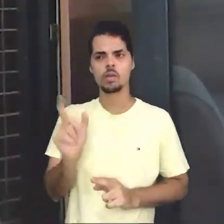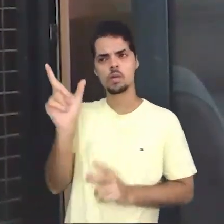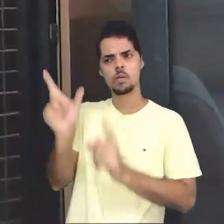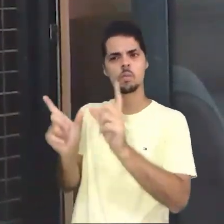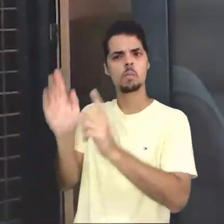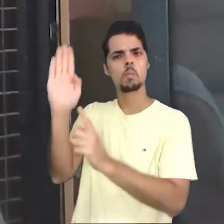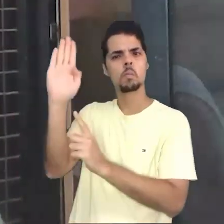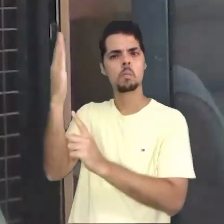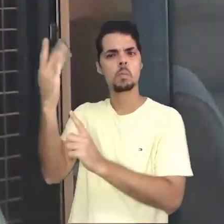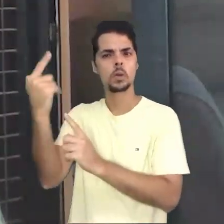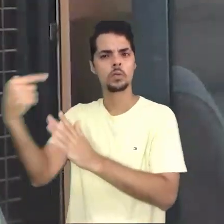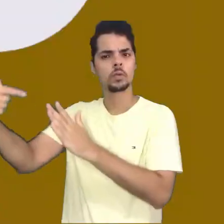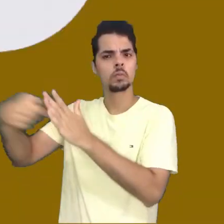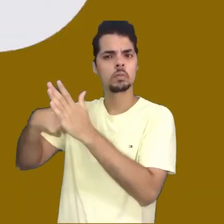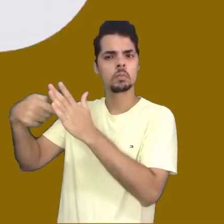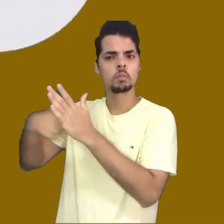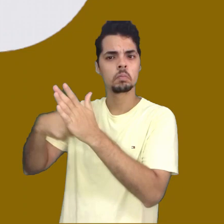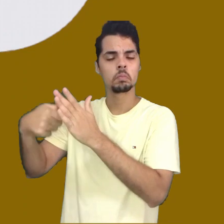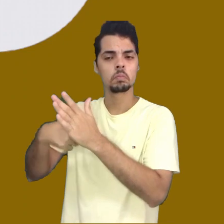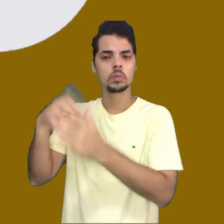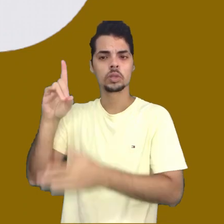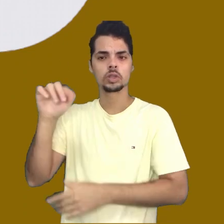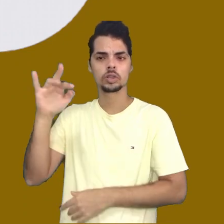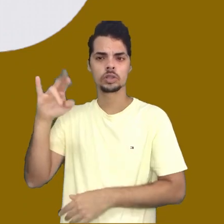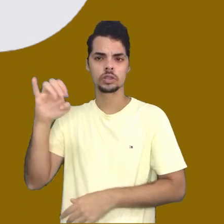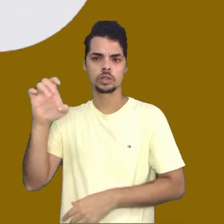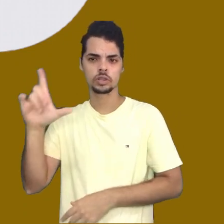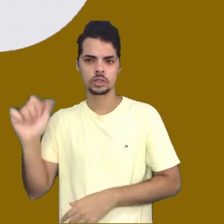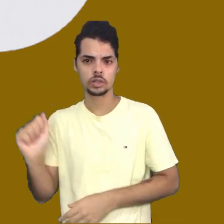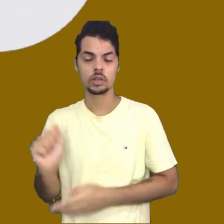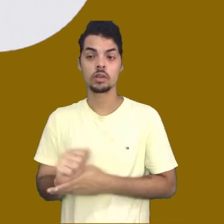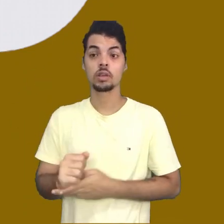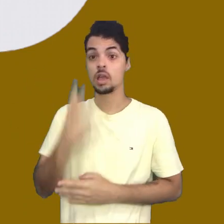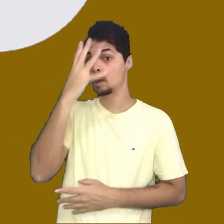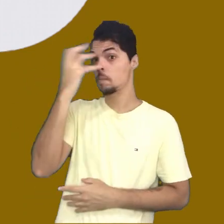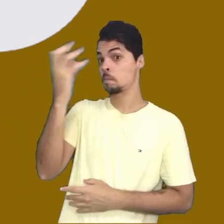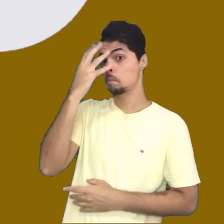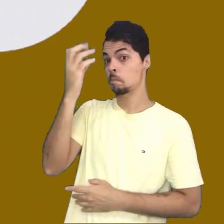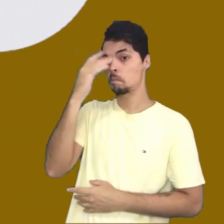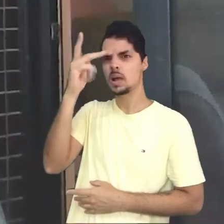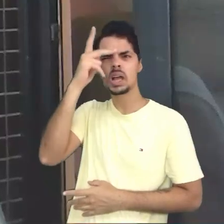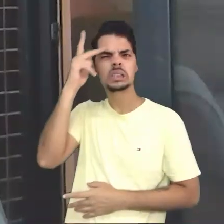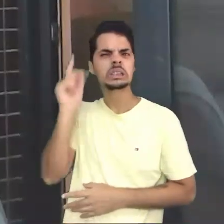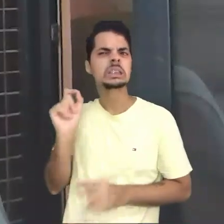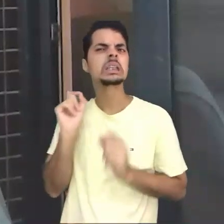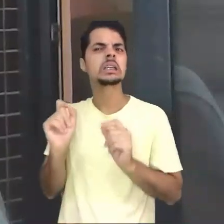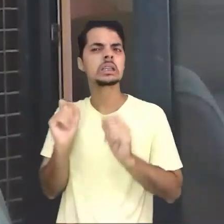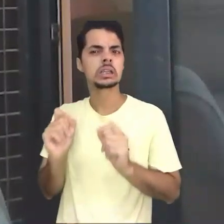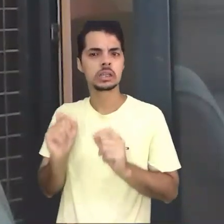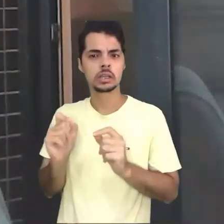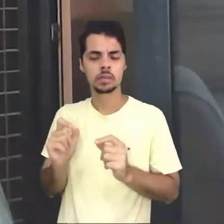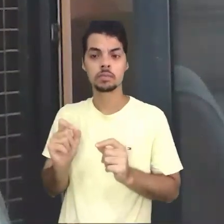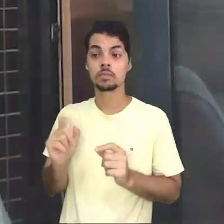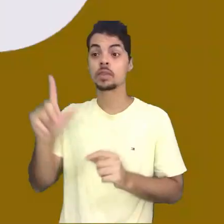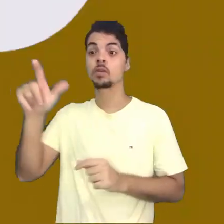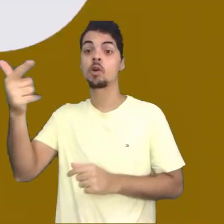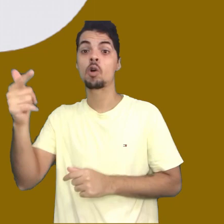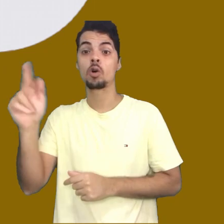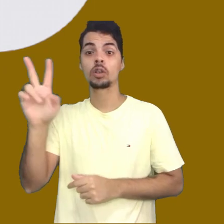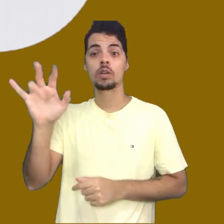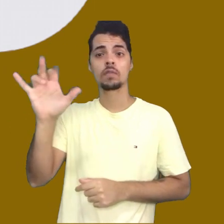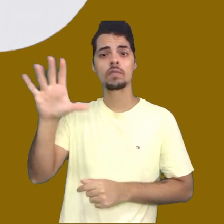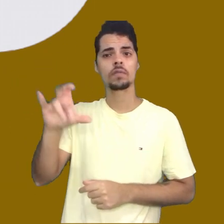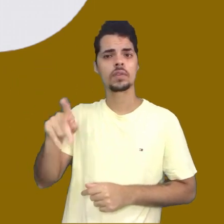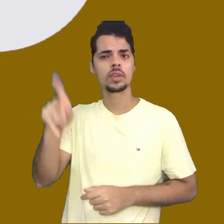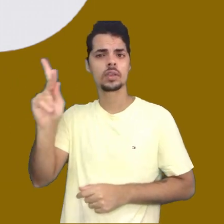perfil da Daniele Arruda perguntou de quem é a imagem que aparece na postagem e o perfil da Ana Vicky Rocha